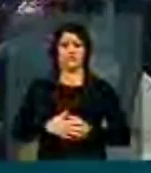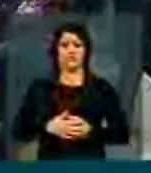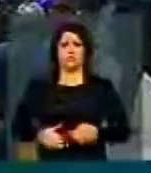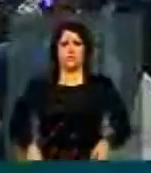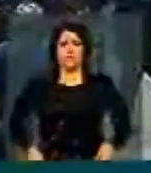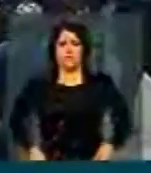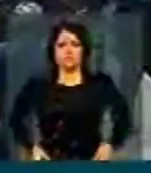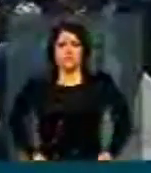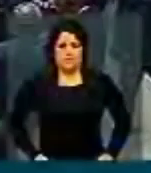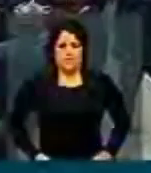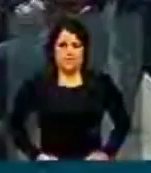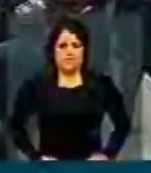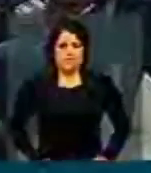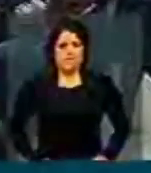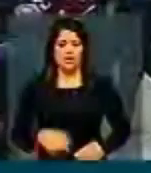Presidente, o PP é obstrução.